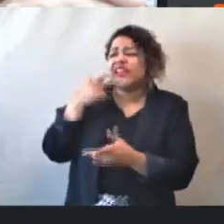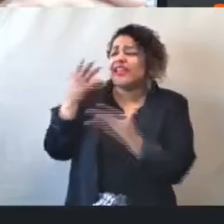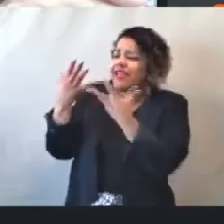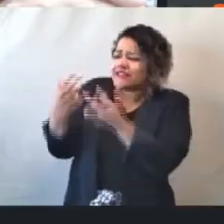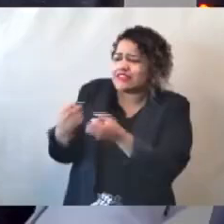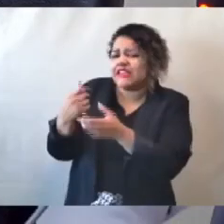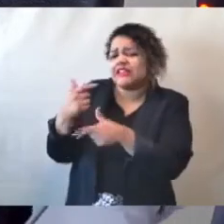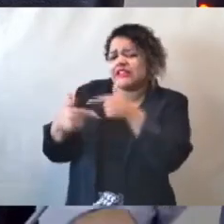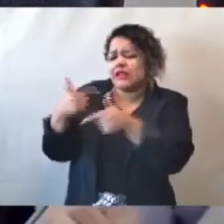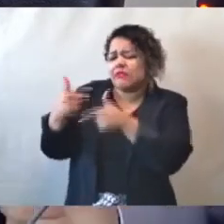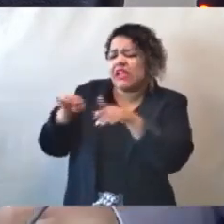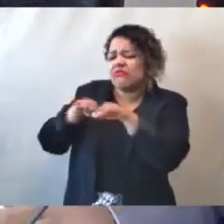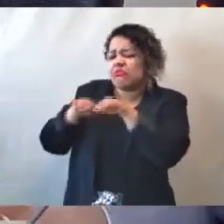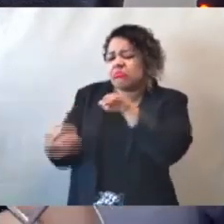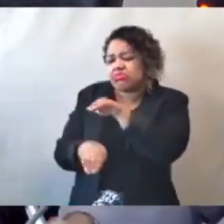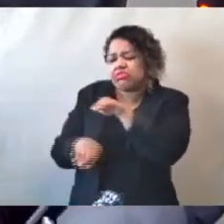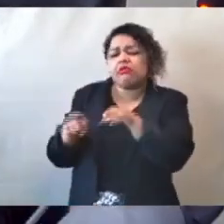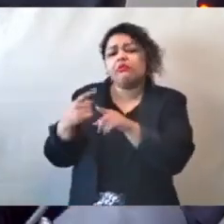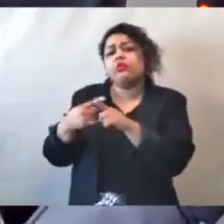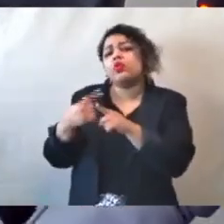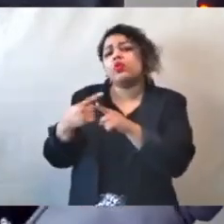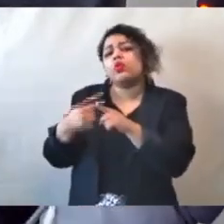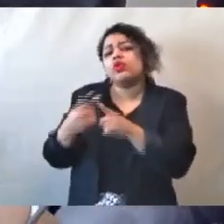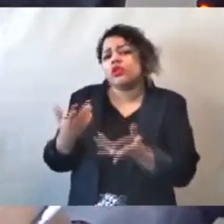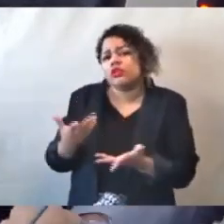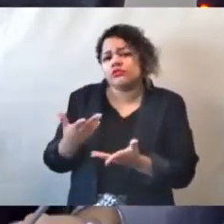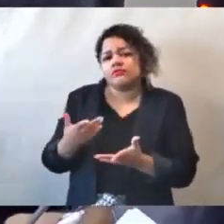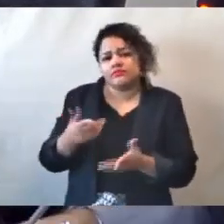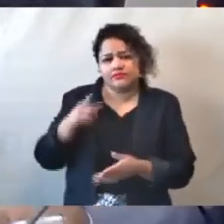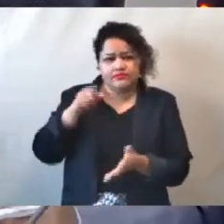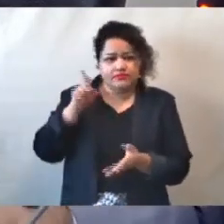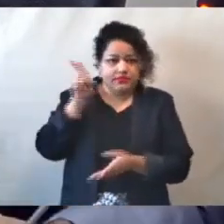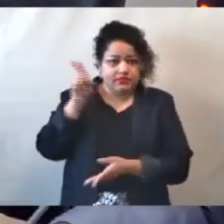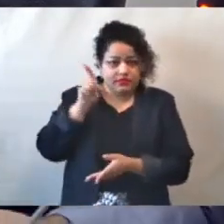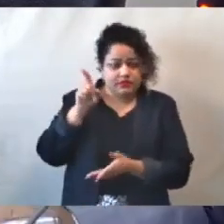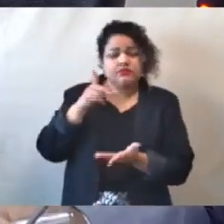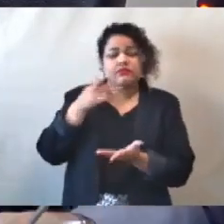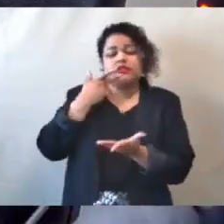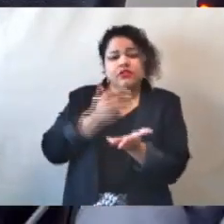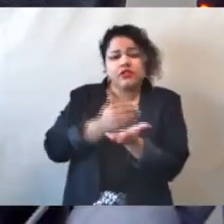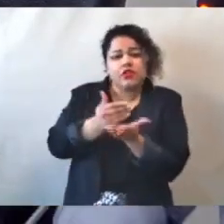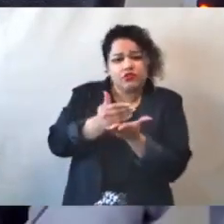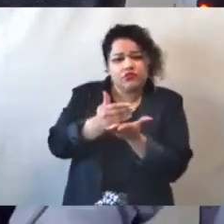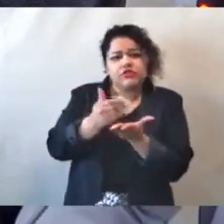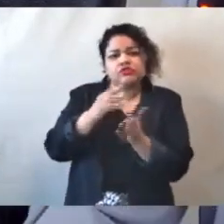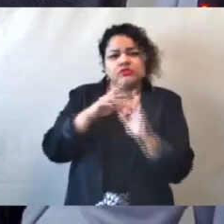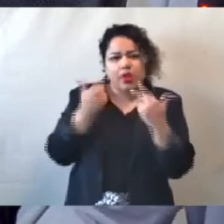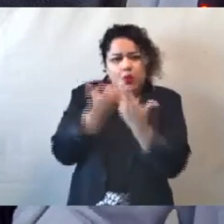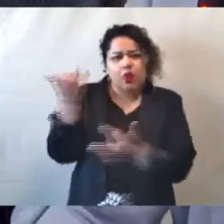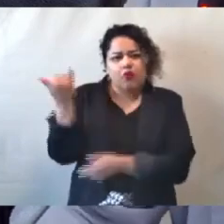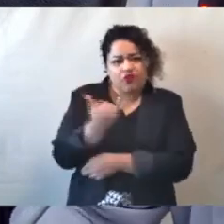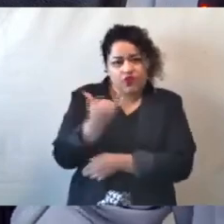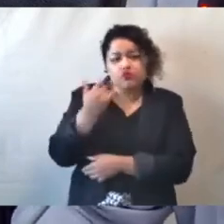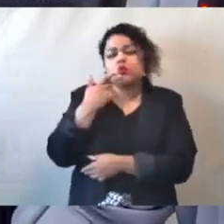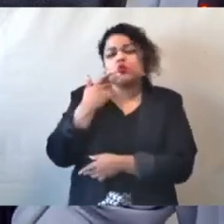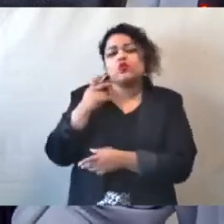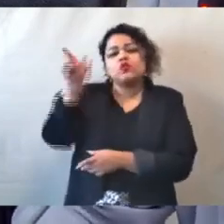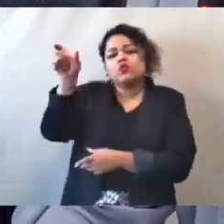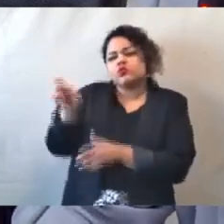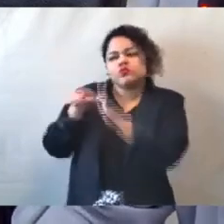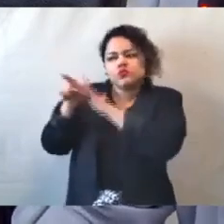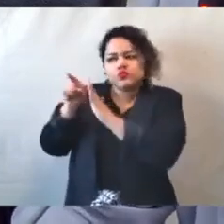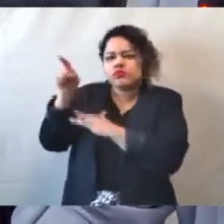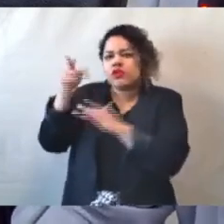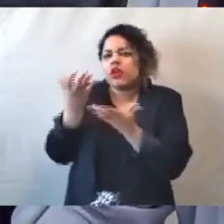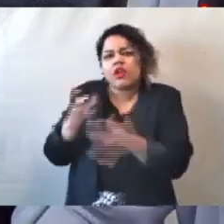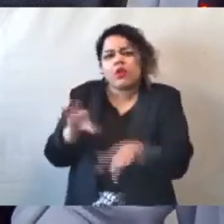Eu faço o registro de que, conforme informado no início dessa reunião, o investigado optou pela faculdade legal de permanecer em